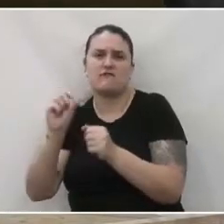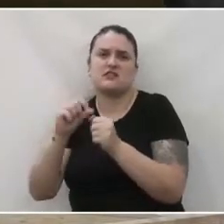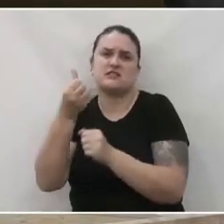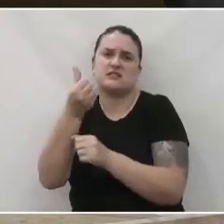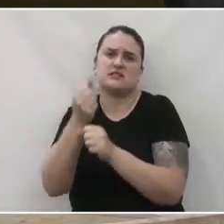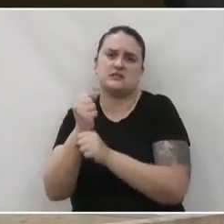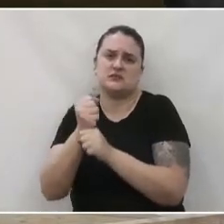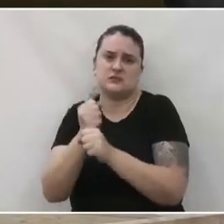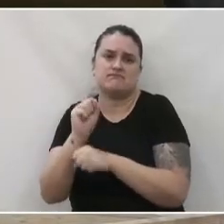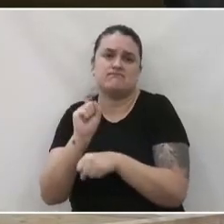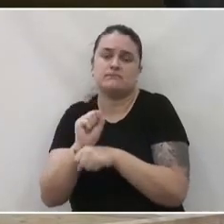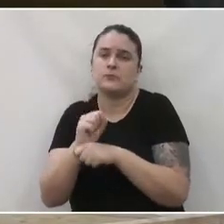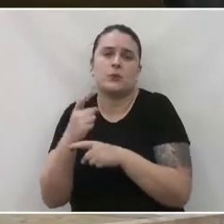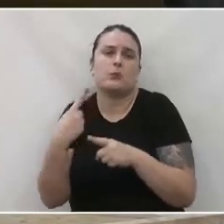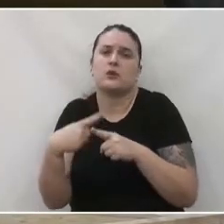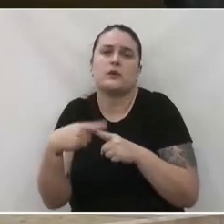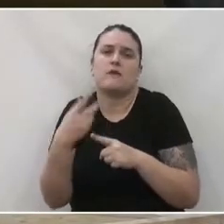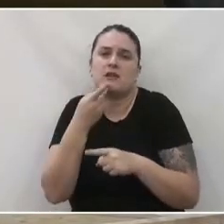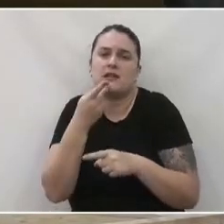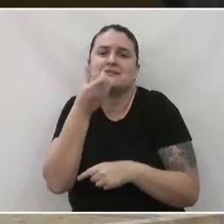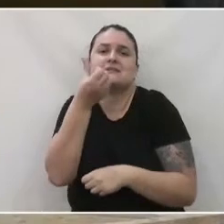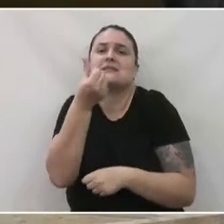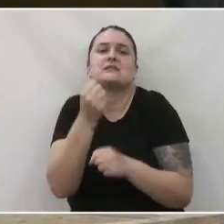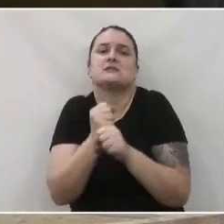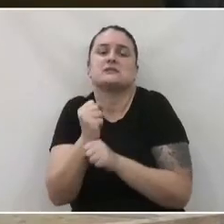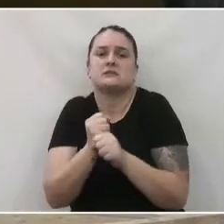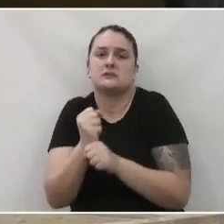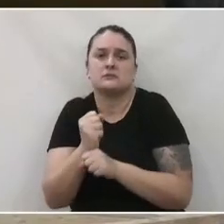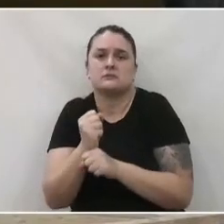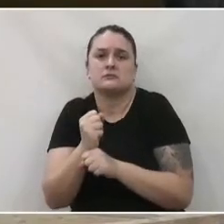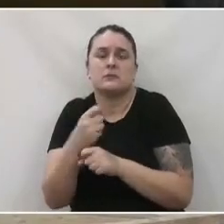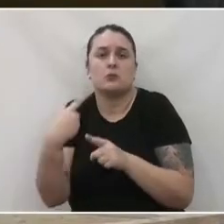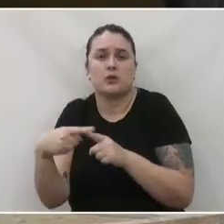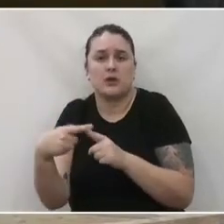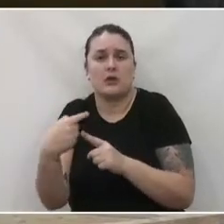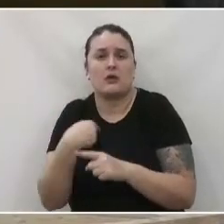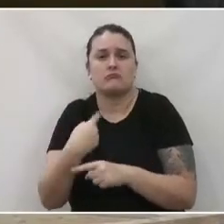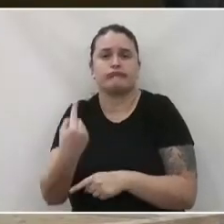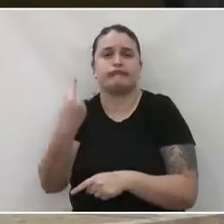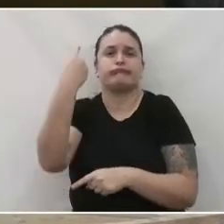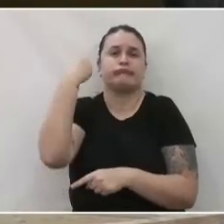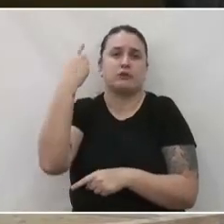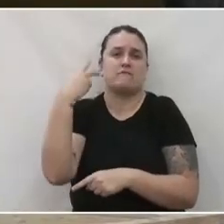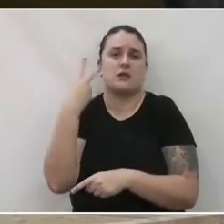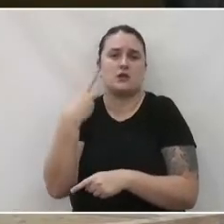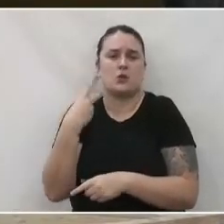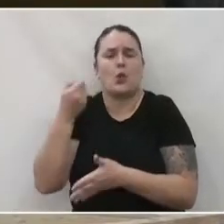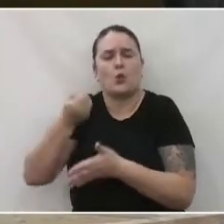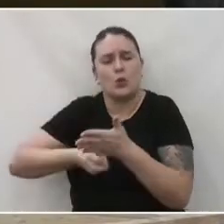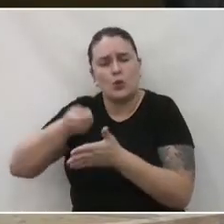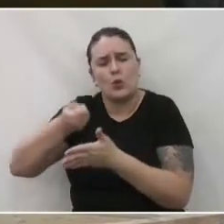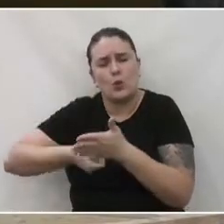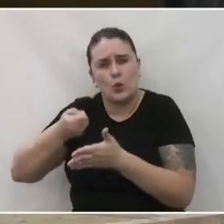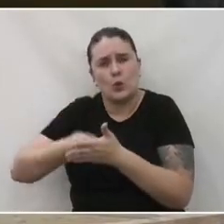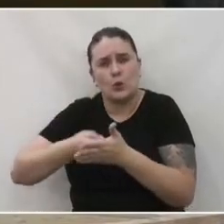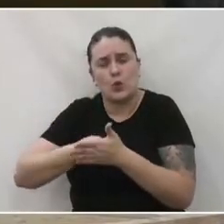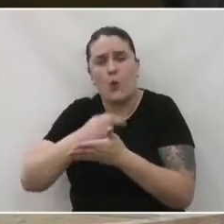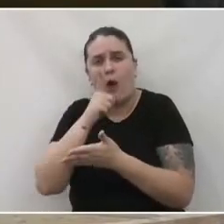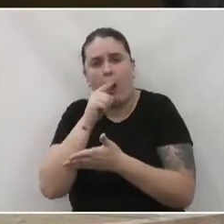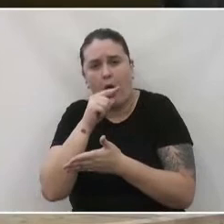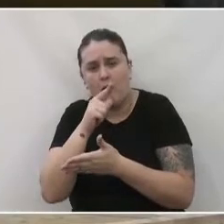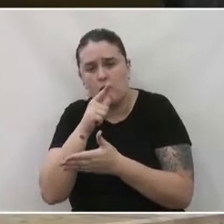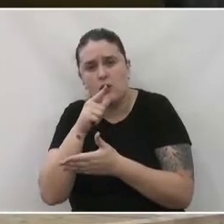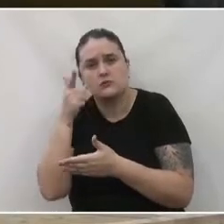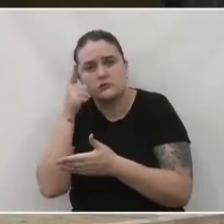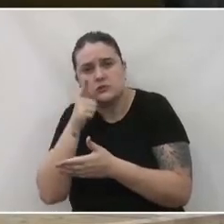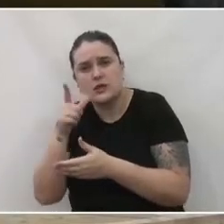anos. Por que eu falei há seis anos? Porque quando eu era vereador, gente lutou muito para que essa água fosse até